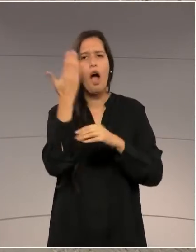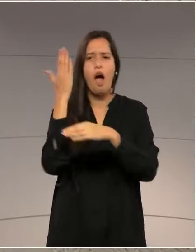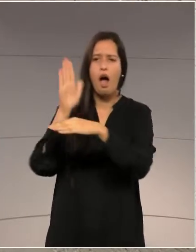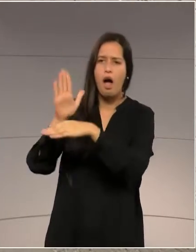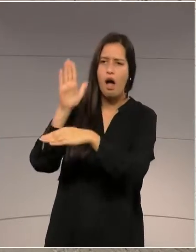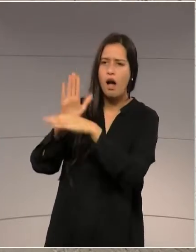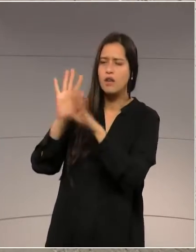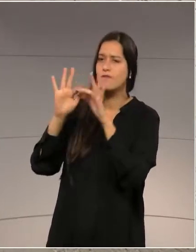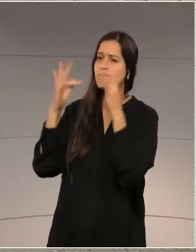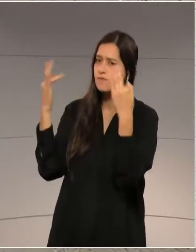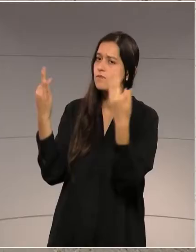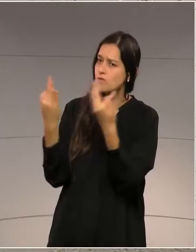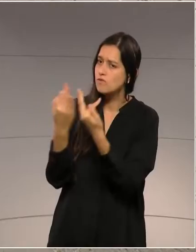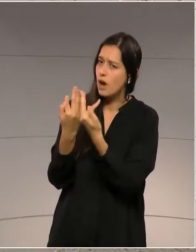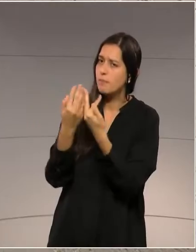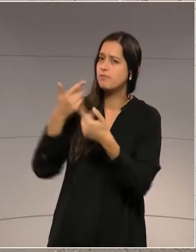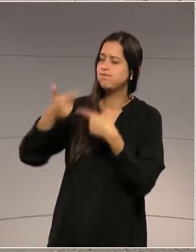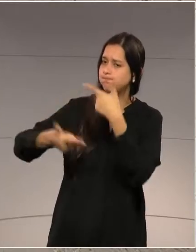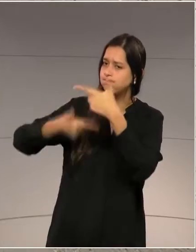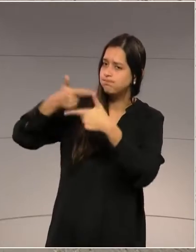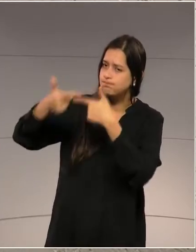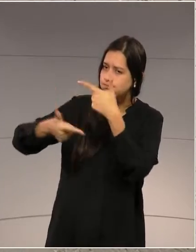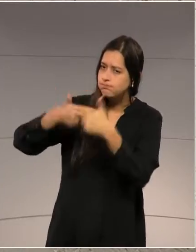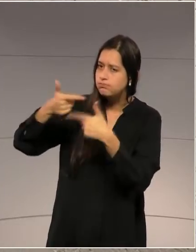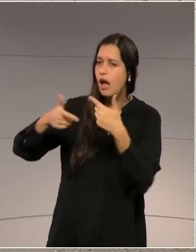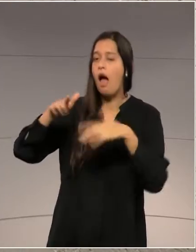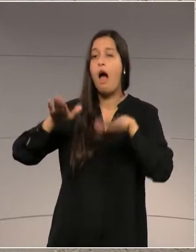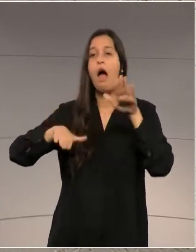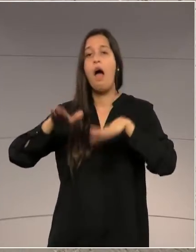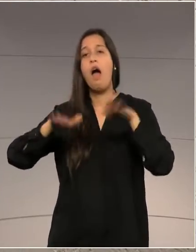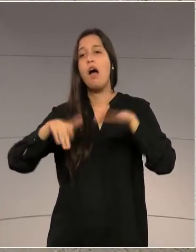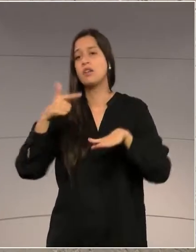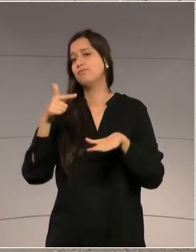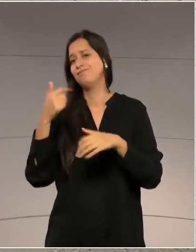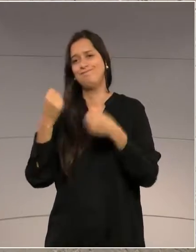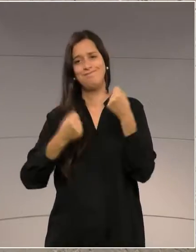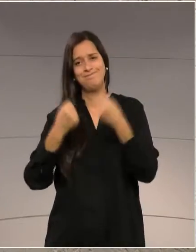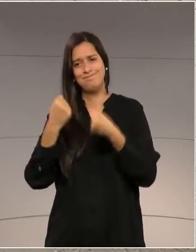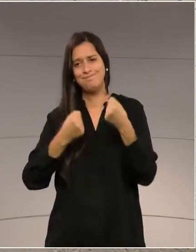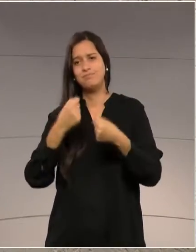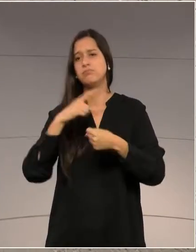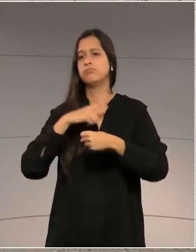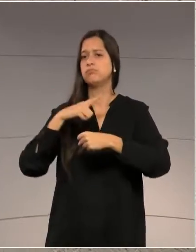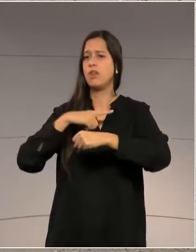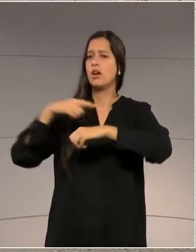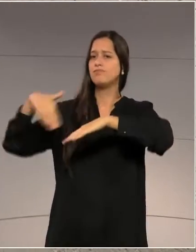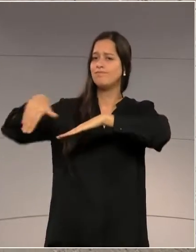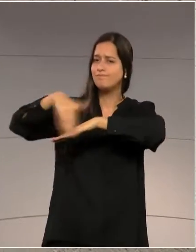trabalhadoras de quem nem carro tem, que estão andando na rua, estão circulando nas cidades,